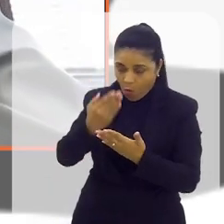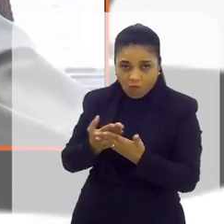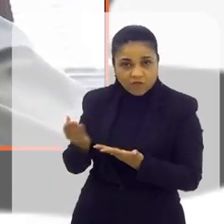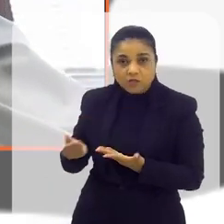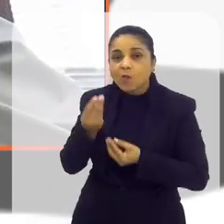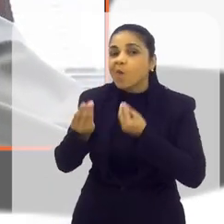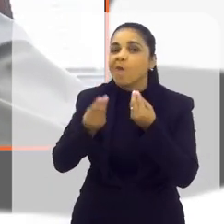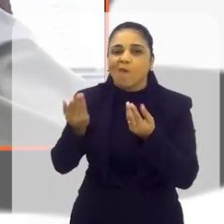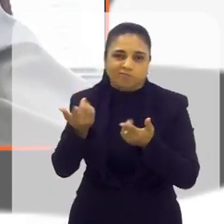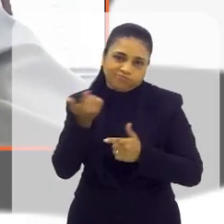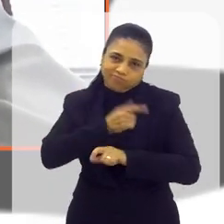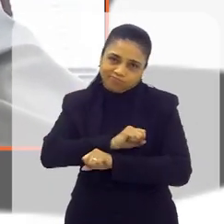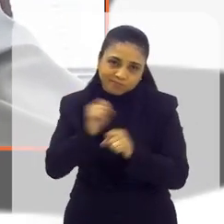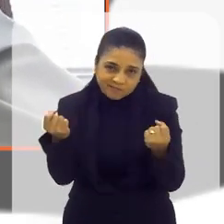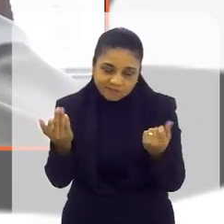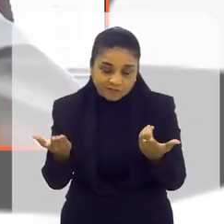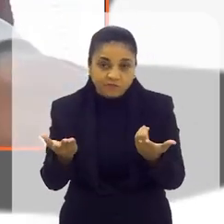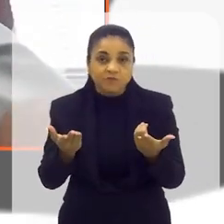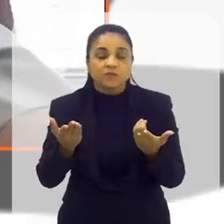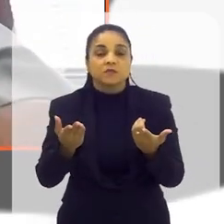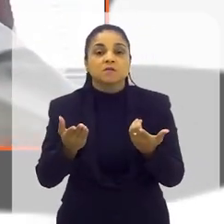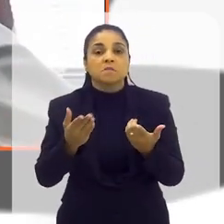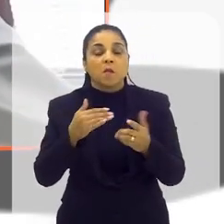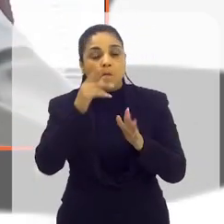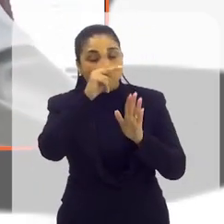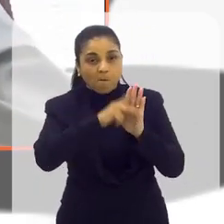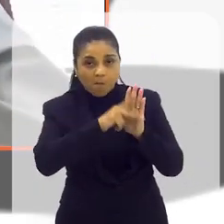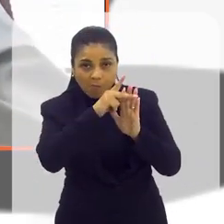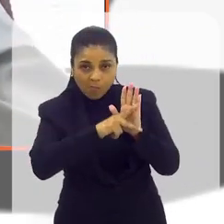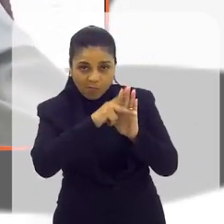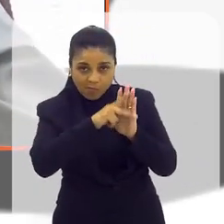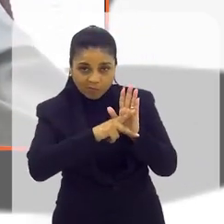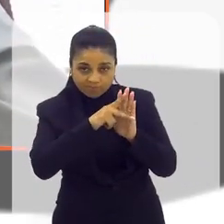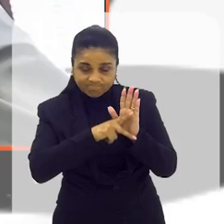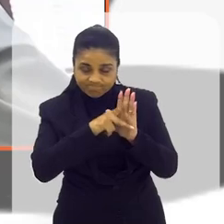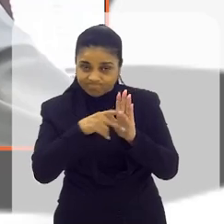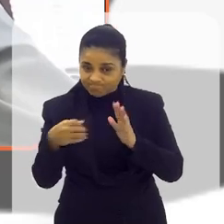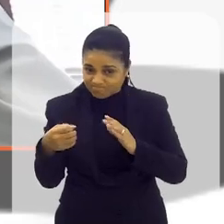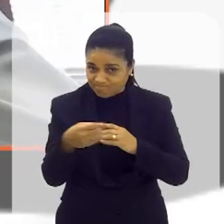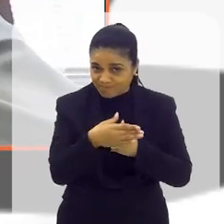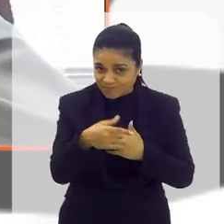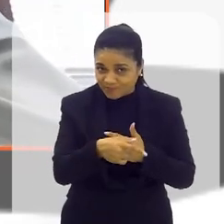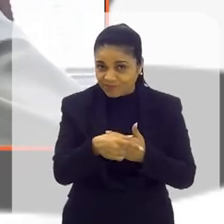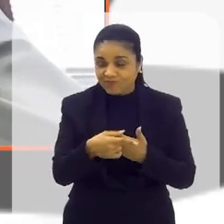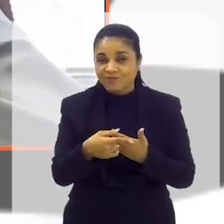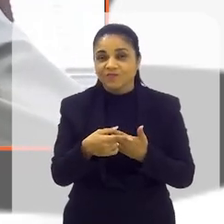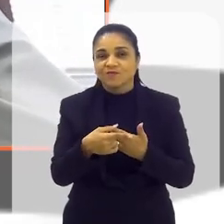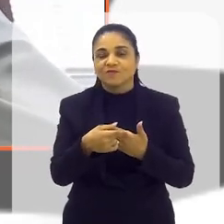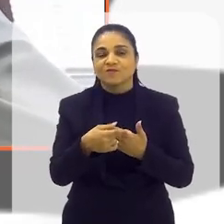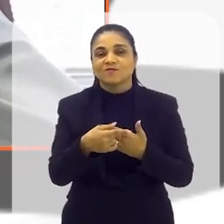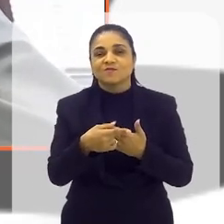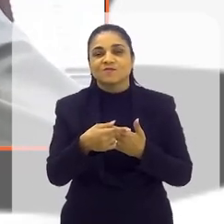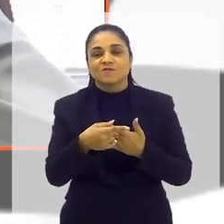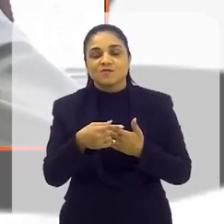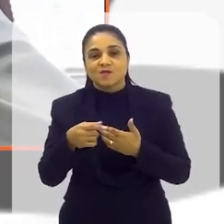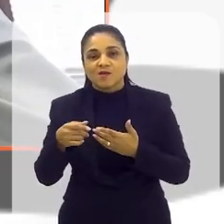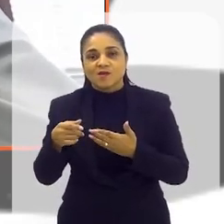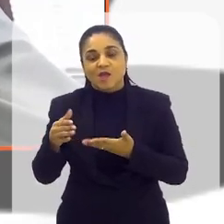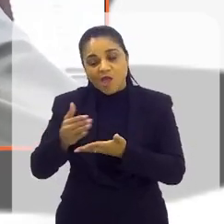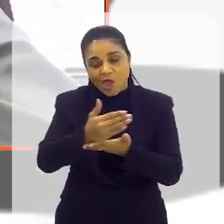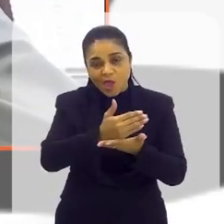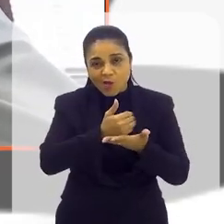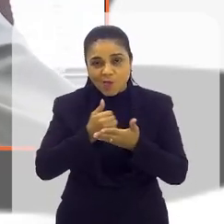confiança dele, não seria possível. Mas esse projeto também, que é o inovador, que é o projeto